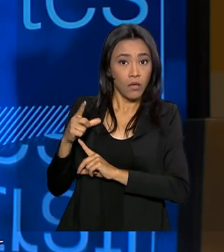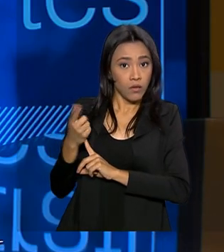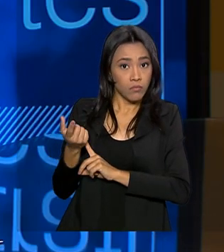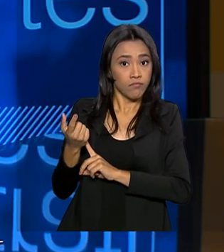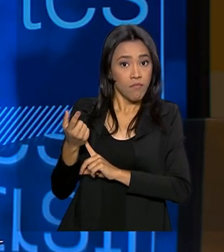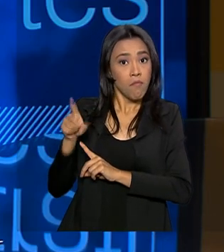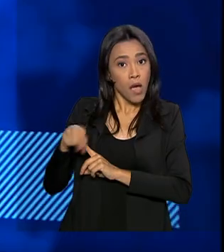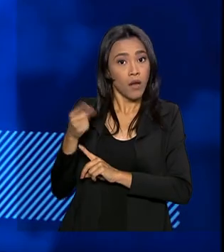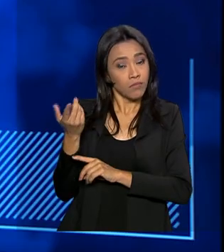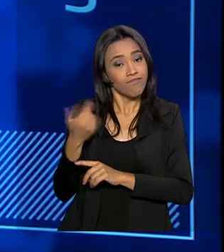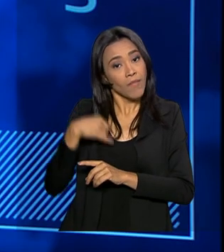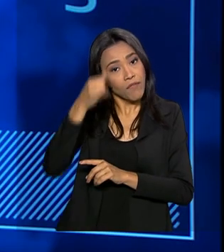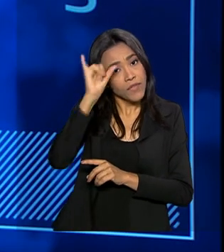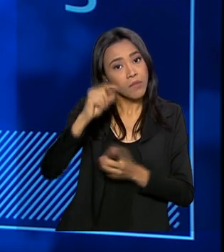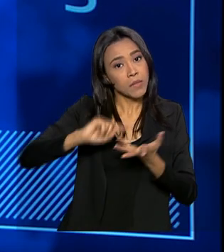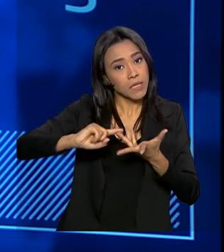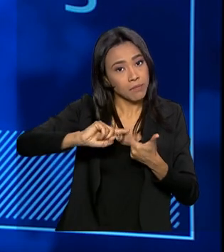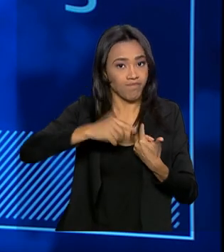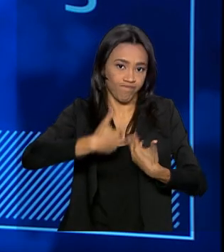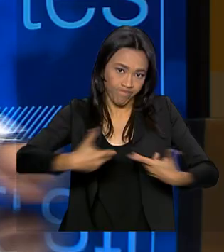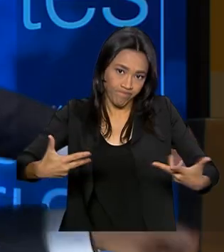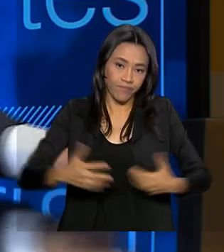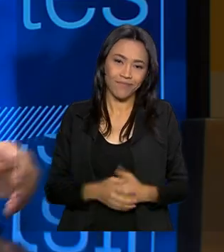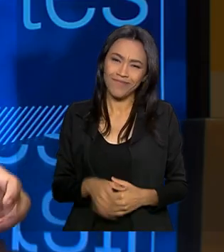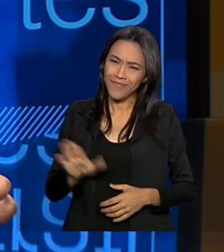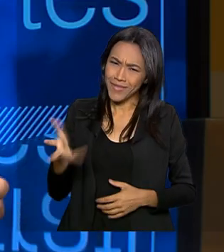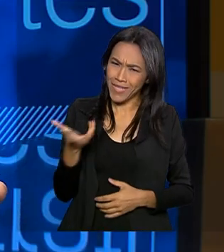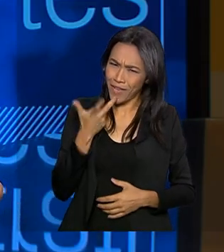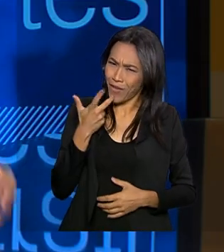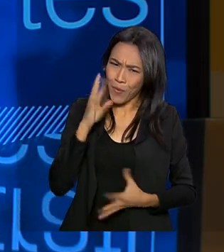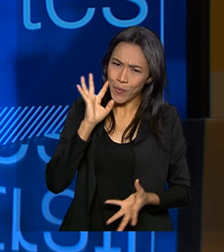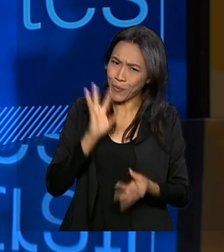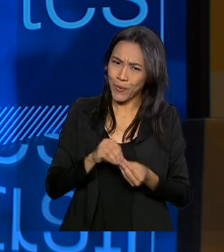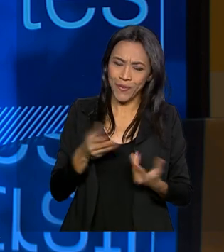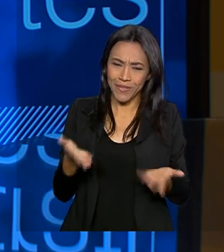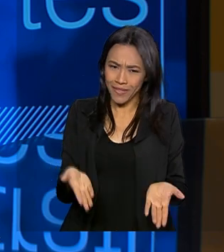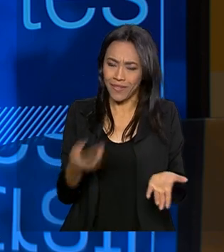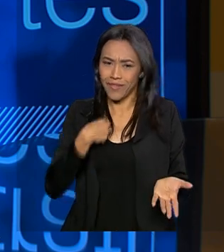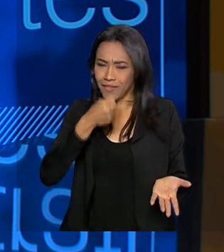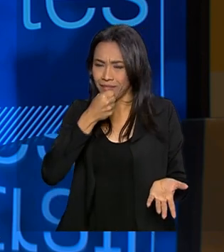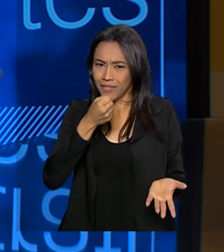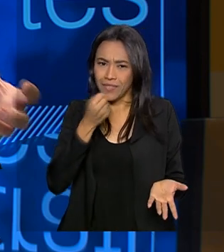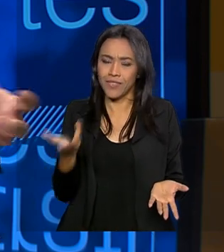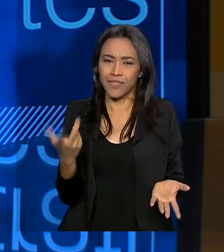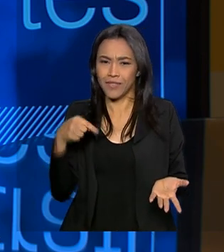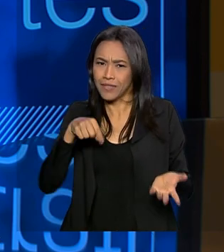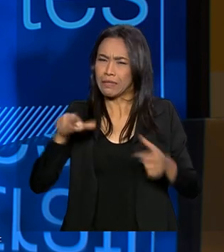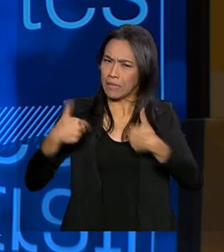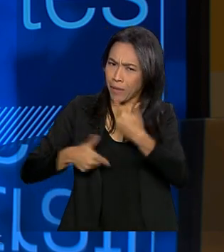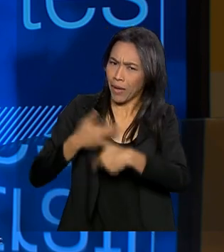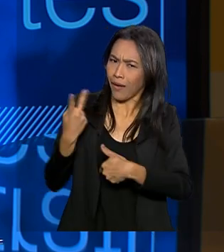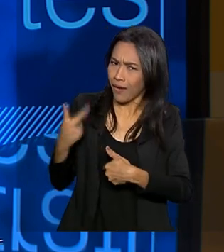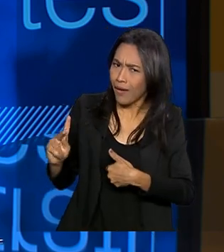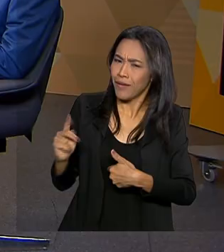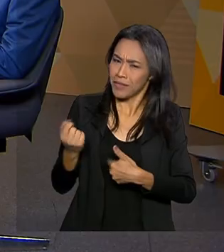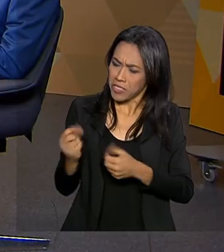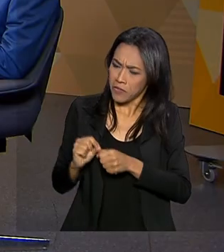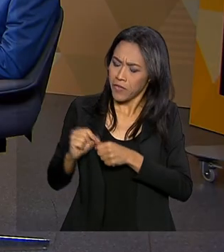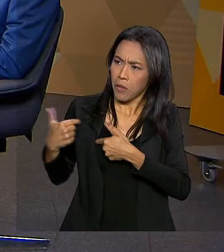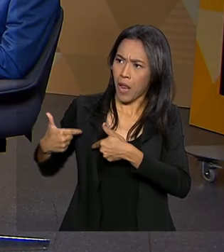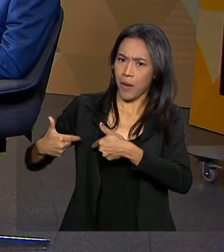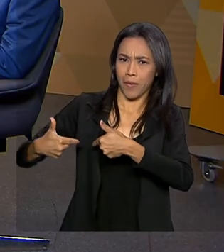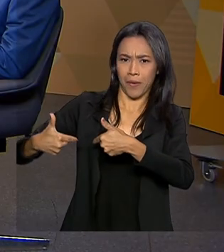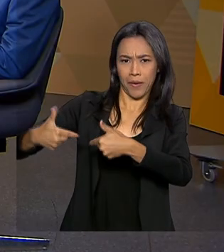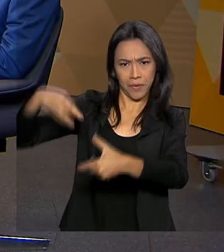para a de prevenção. O senhor gostaria de fazer mais alguma consideração aqui no Brasil em pauta desse trabalho que vem sendo feito